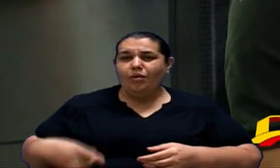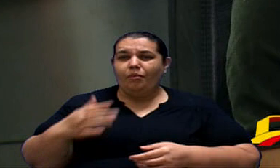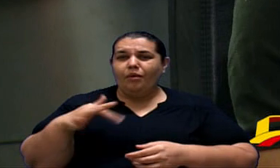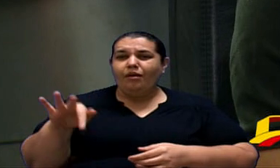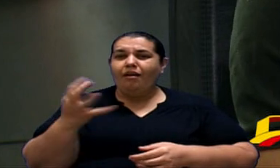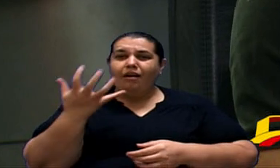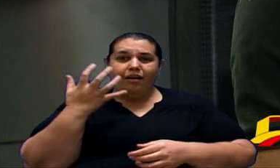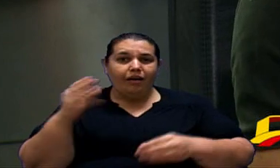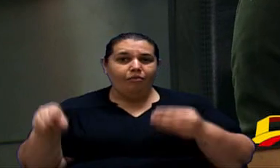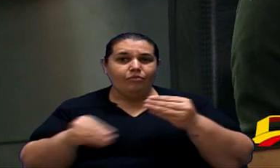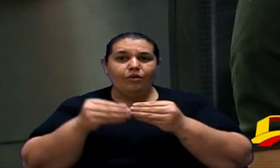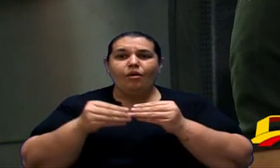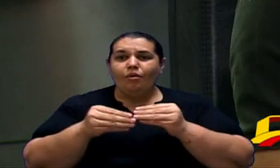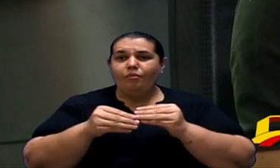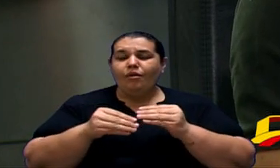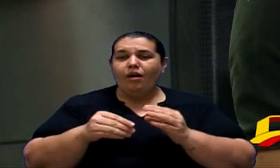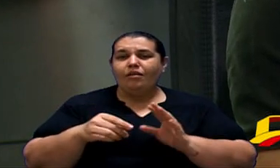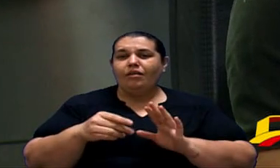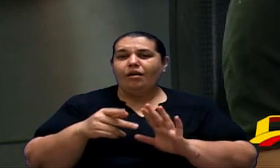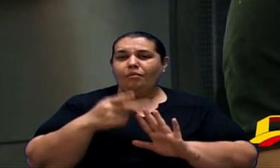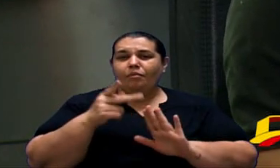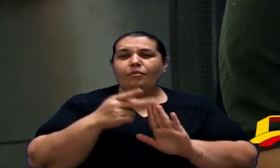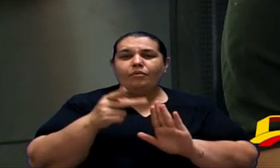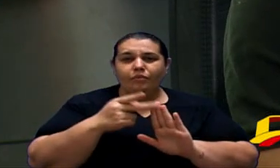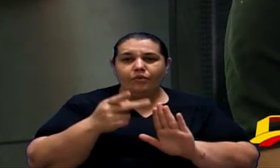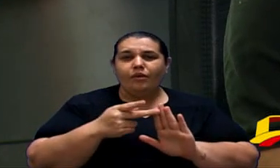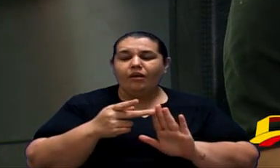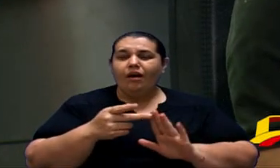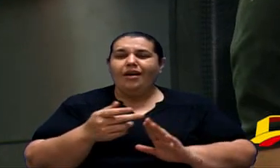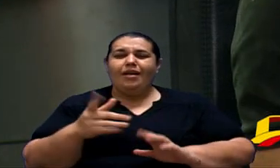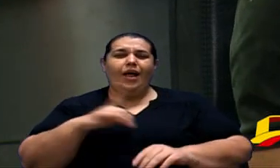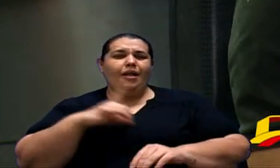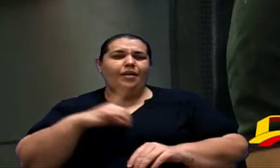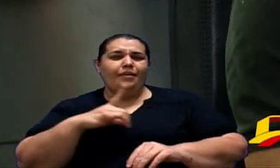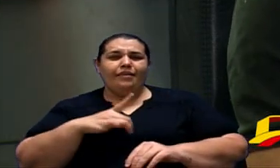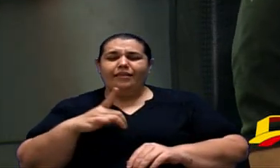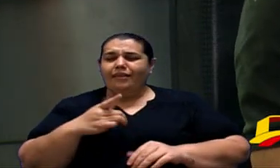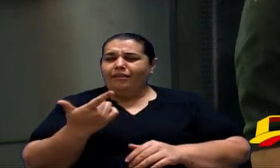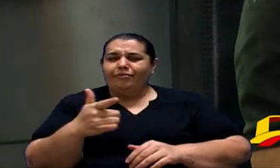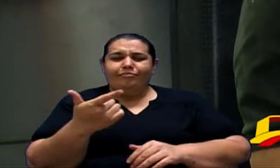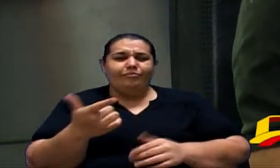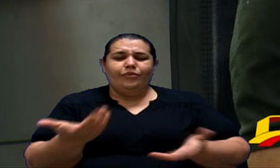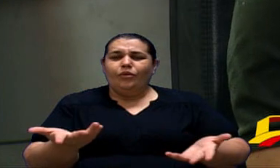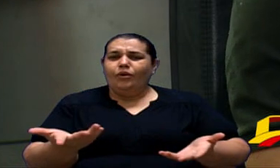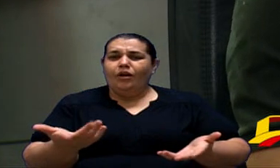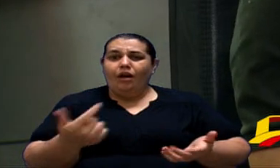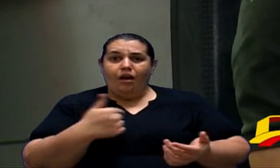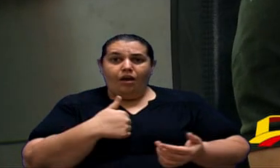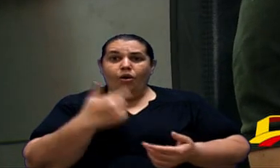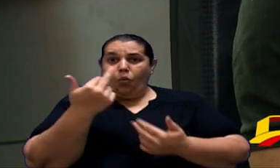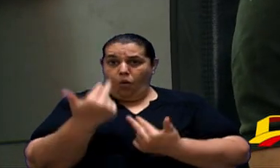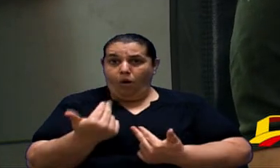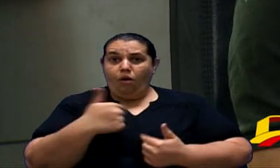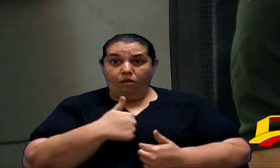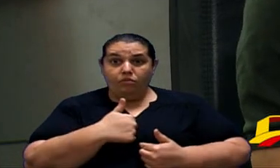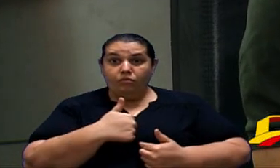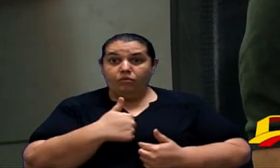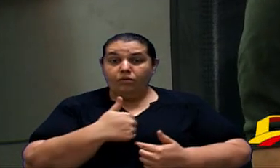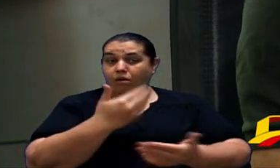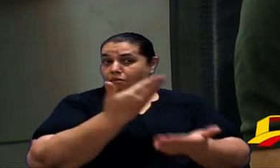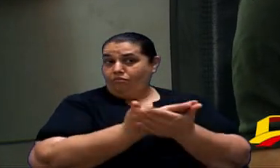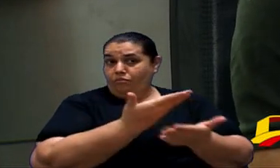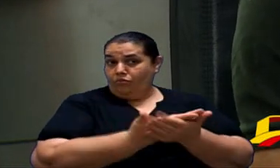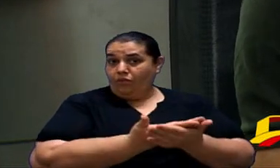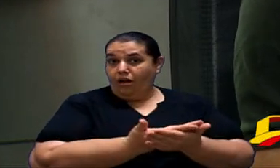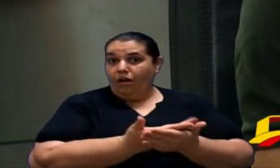é um absurdo. É um absurdo. Quanta gente que não vai ter, vai deixar de ter essa oportunidade que eu tive de estudar. Meu pai era